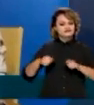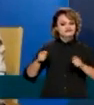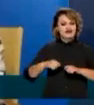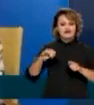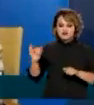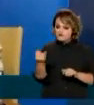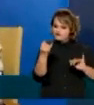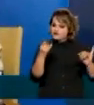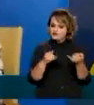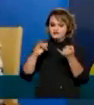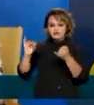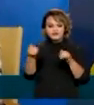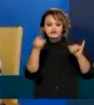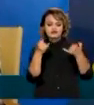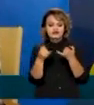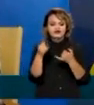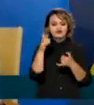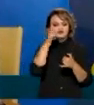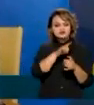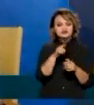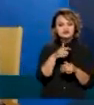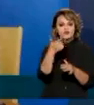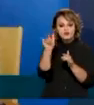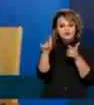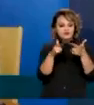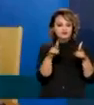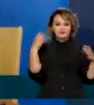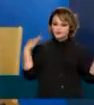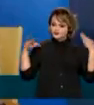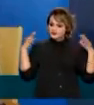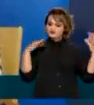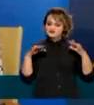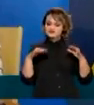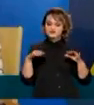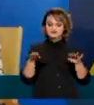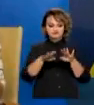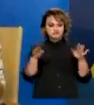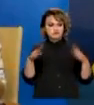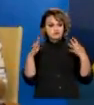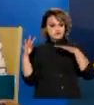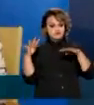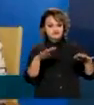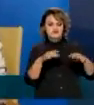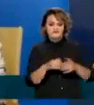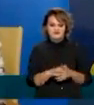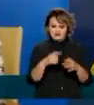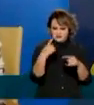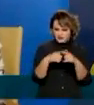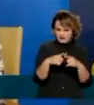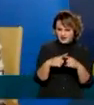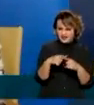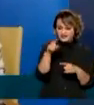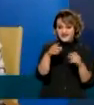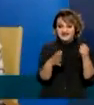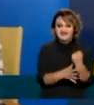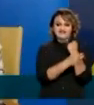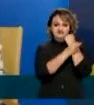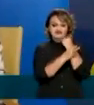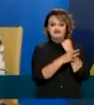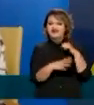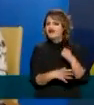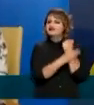que a gente consiga colocar novos produtos turísticos na prateleira sempre. Porque eu acho que isso garante o